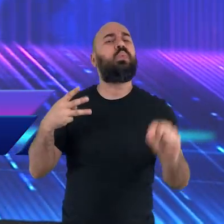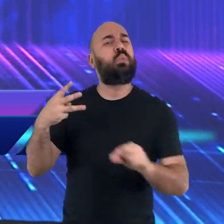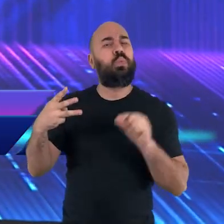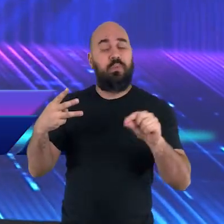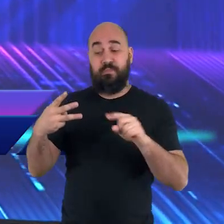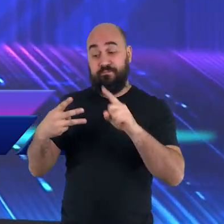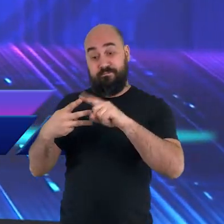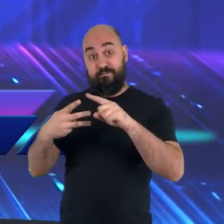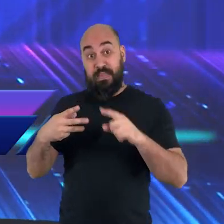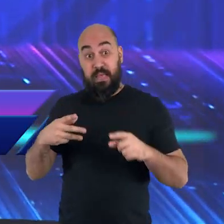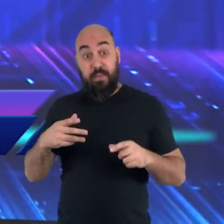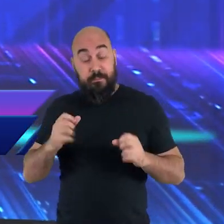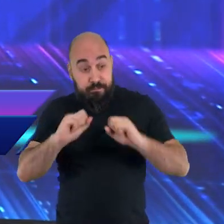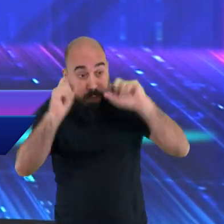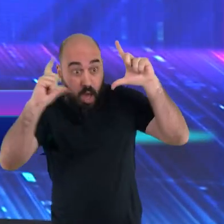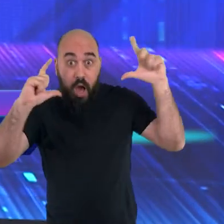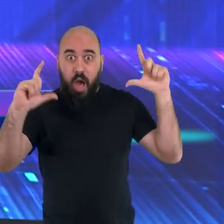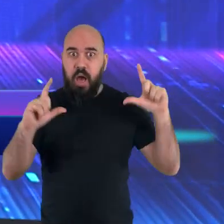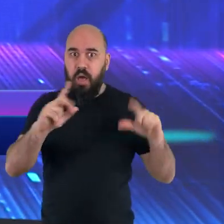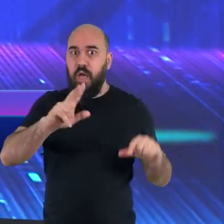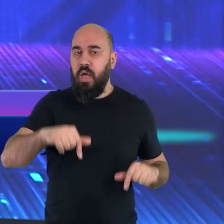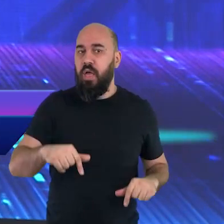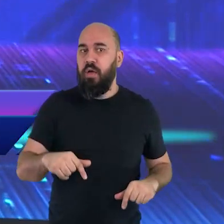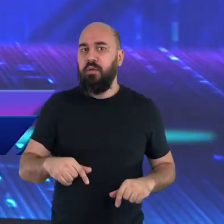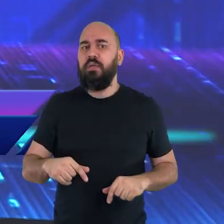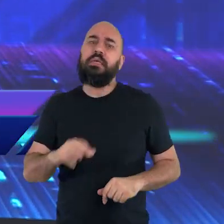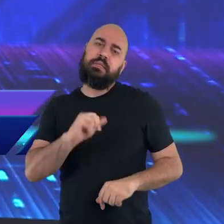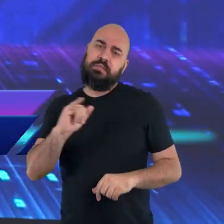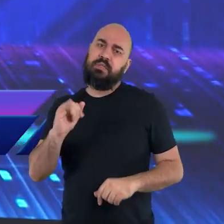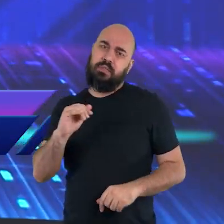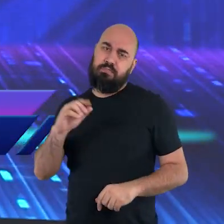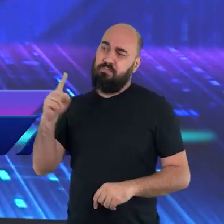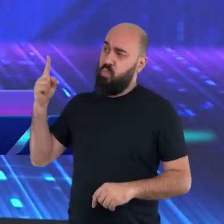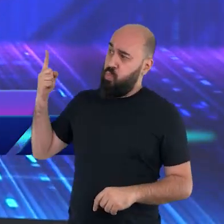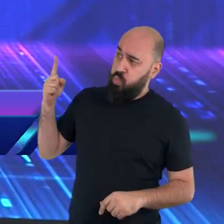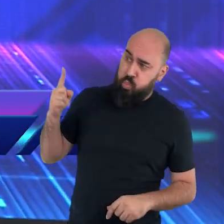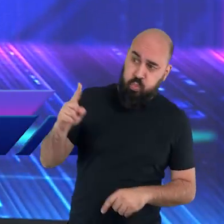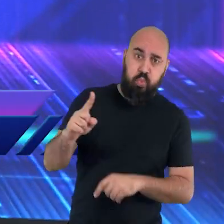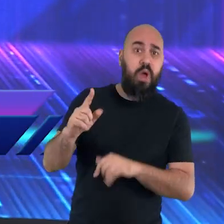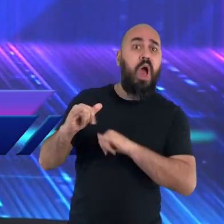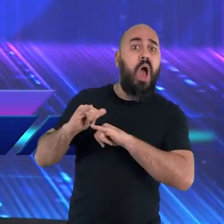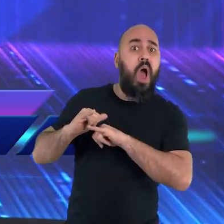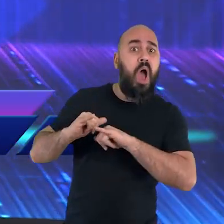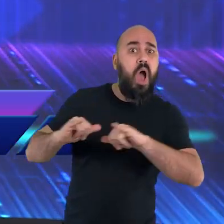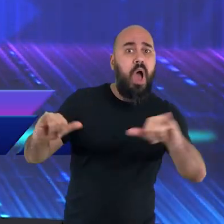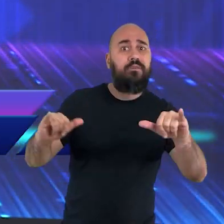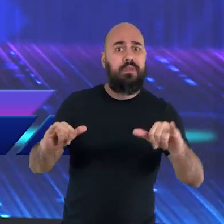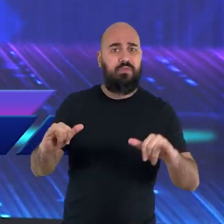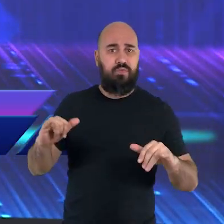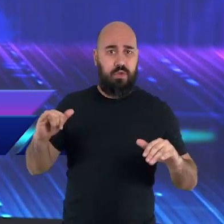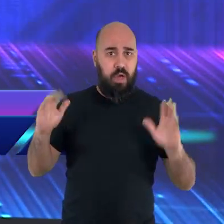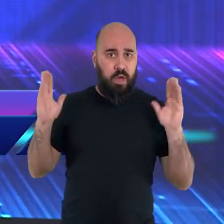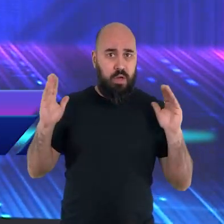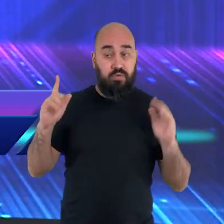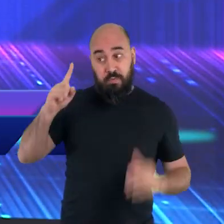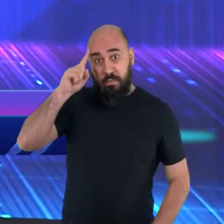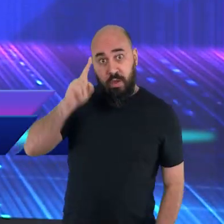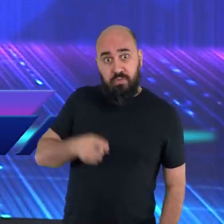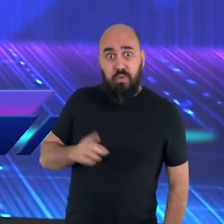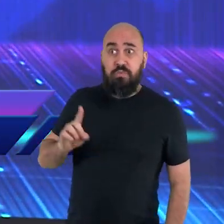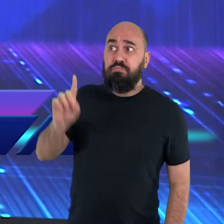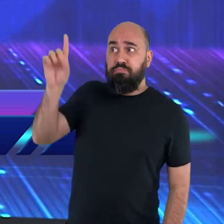porque Deus tem um recado muito importante. E este anjo está aqui exatamente para frisar esta